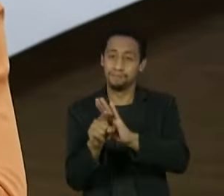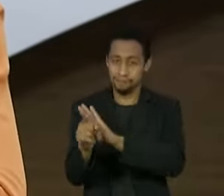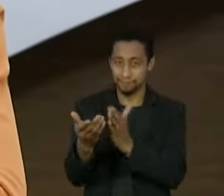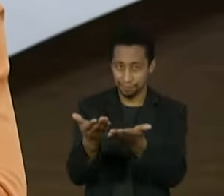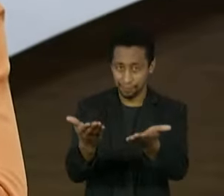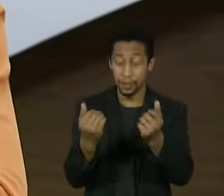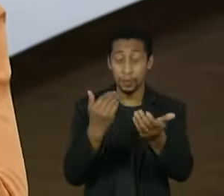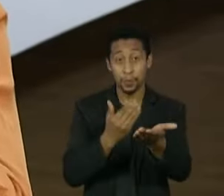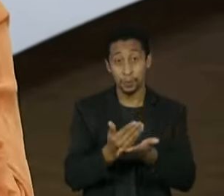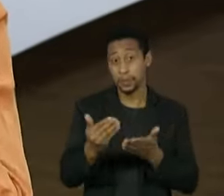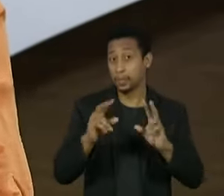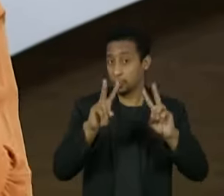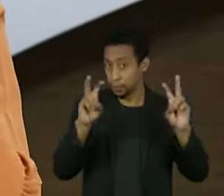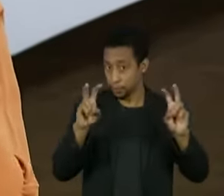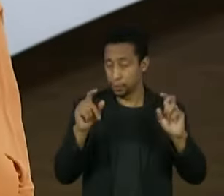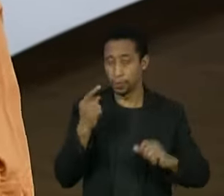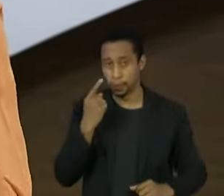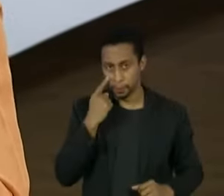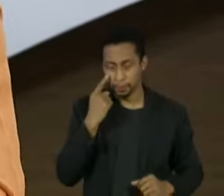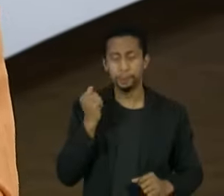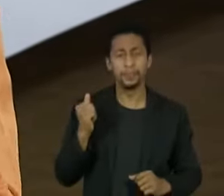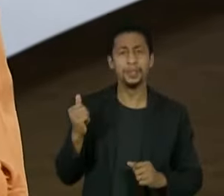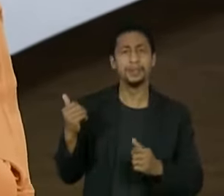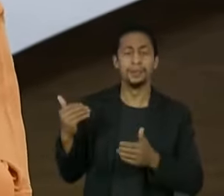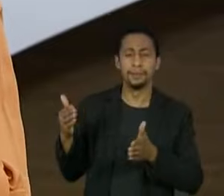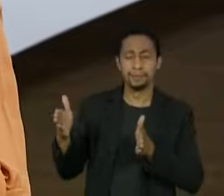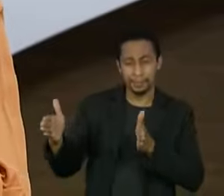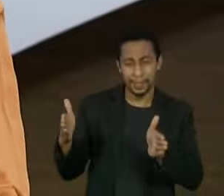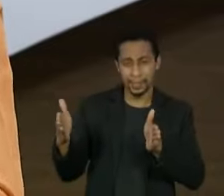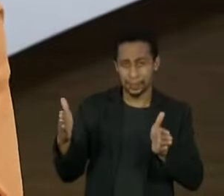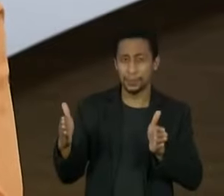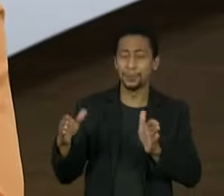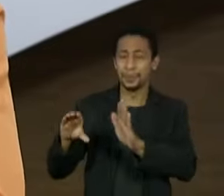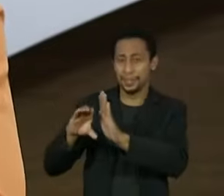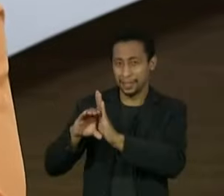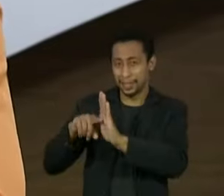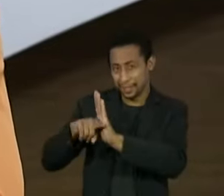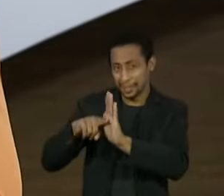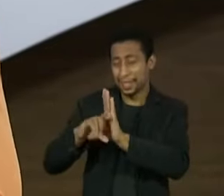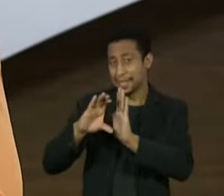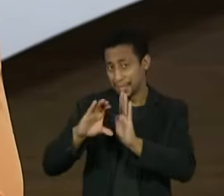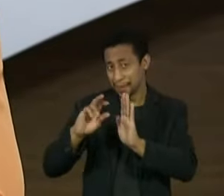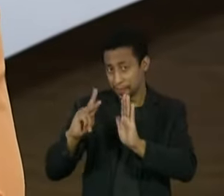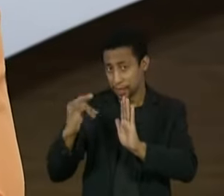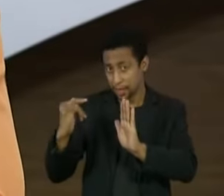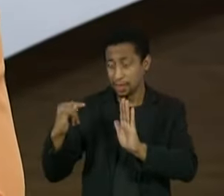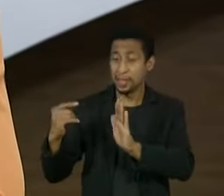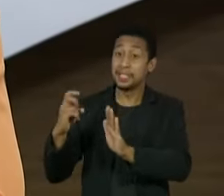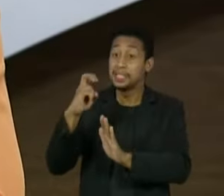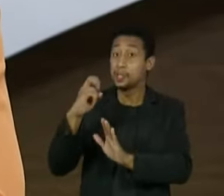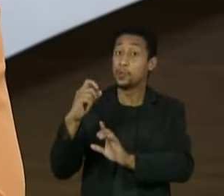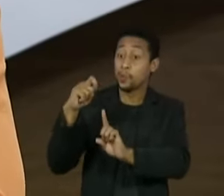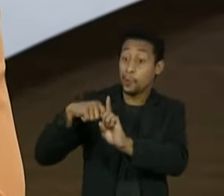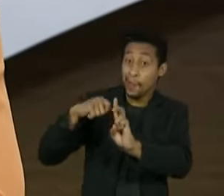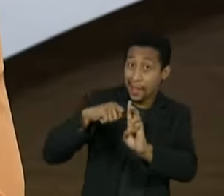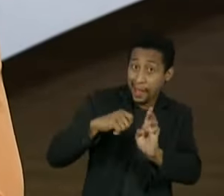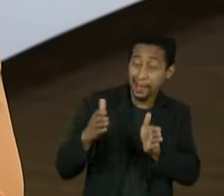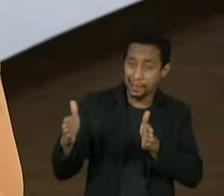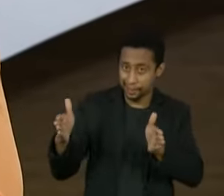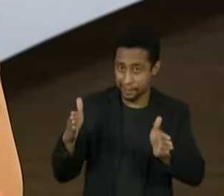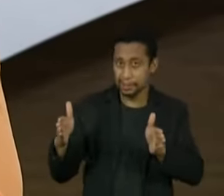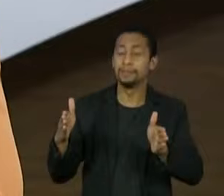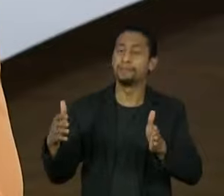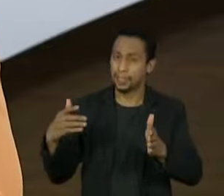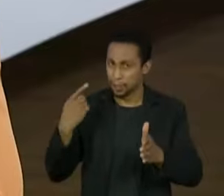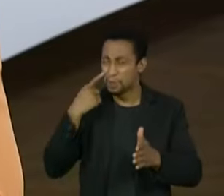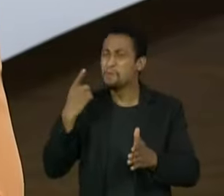Eu começo pelo seguinte, a gente viu divergências durante esses cinco meses de CPI, hoje talvez seja mais tensa, porque acabou isolando o senador,